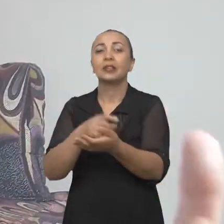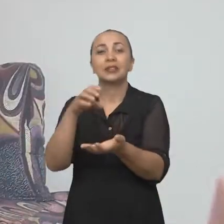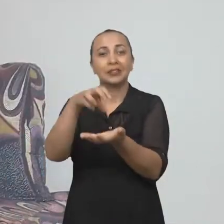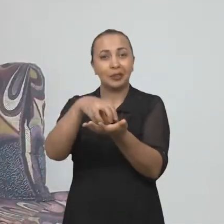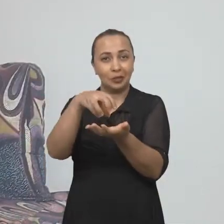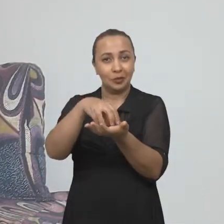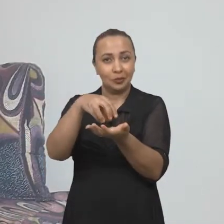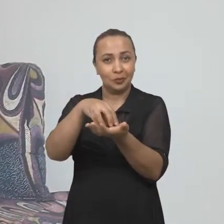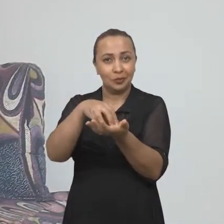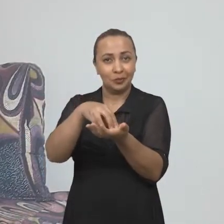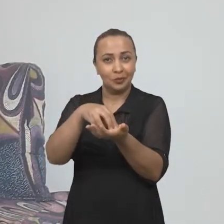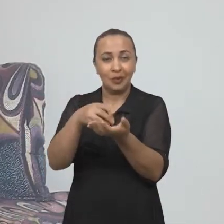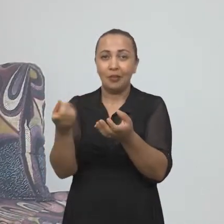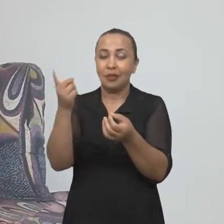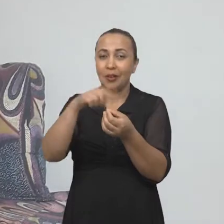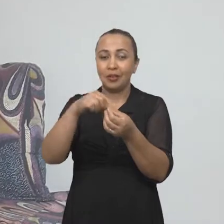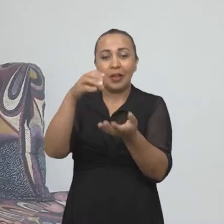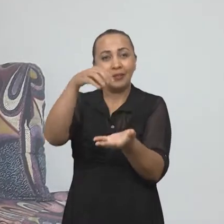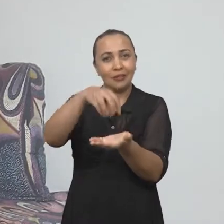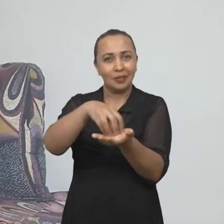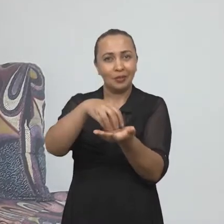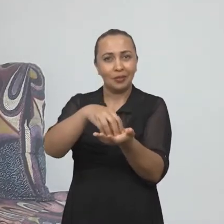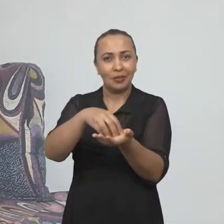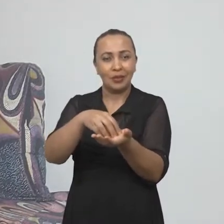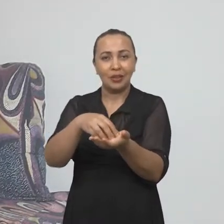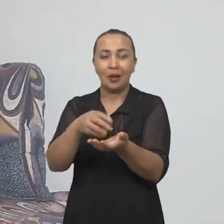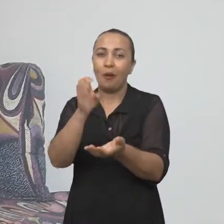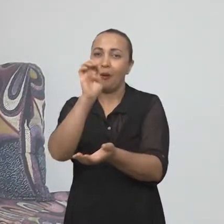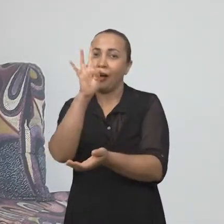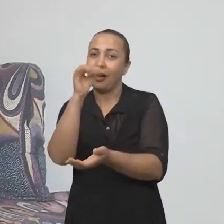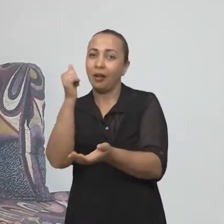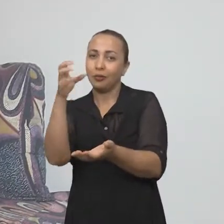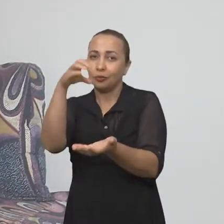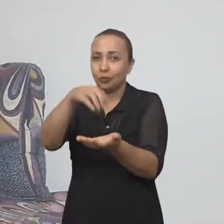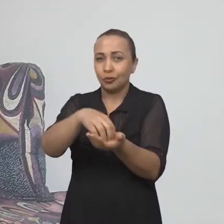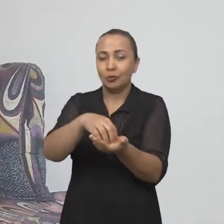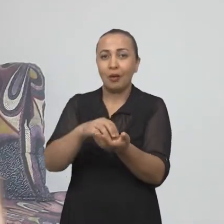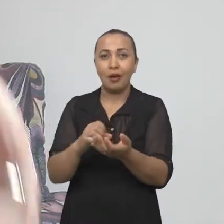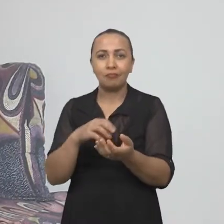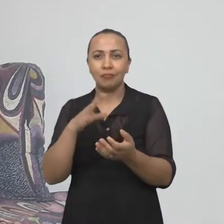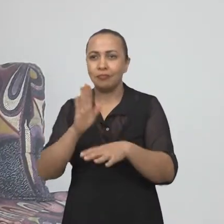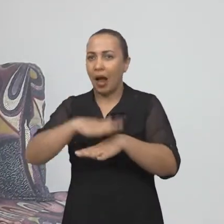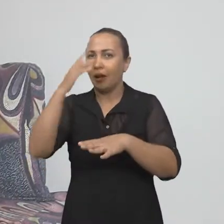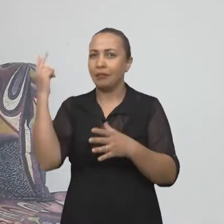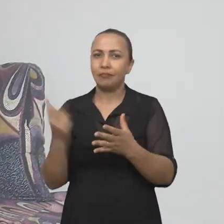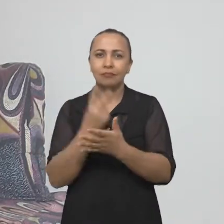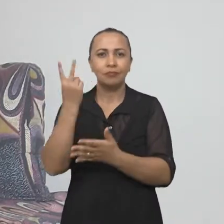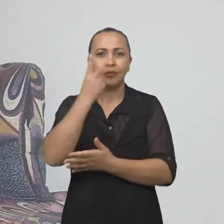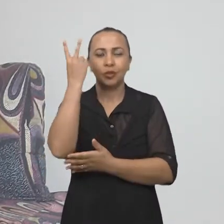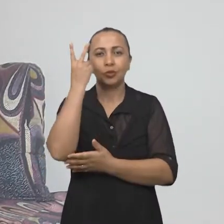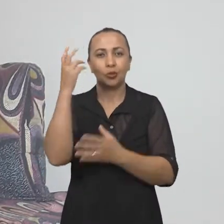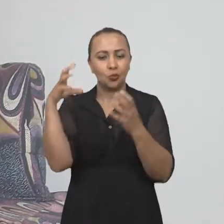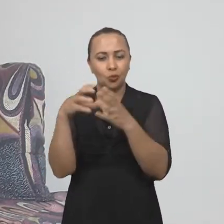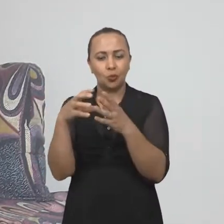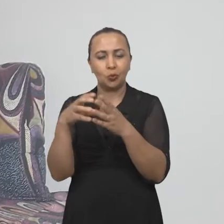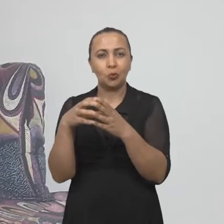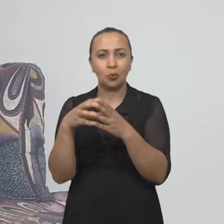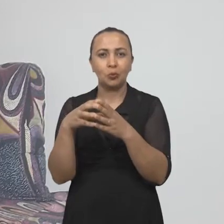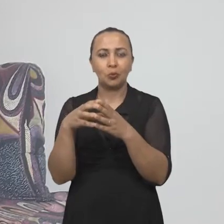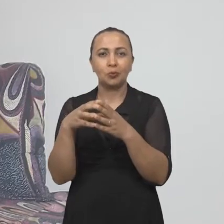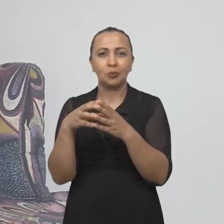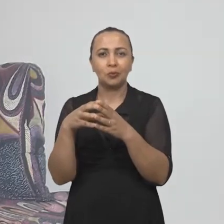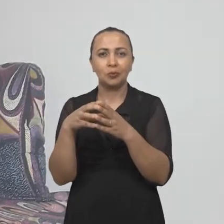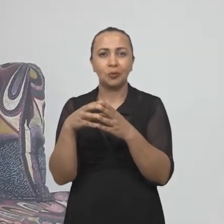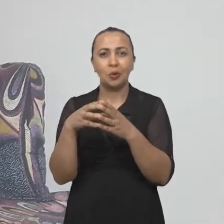e centrismo vem de centro, ou seja, o etnocentrismo seria uma hipervalorização de um